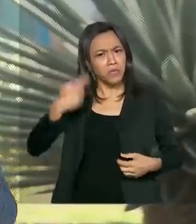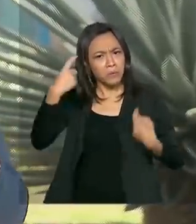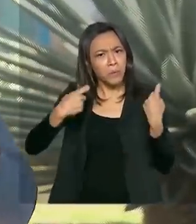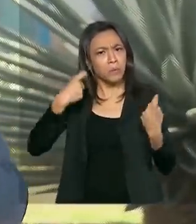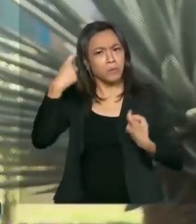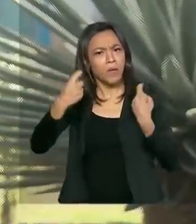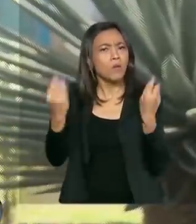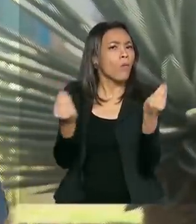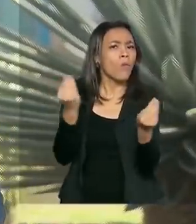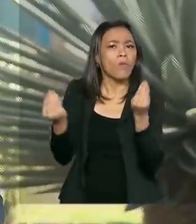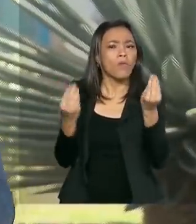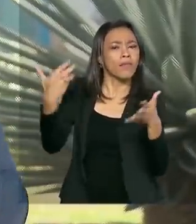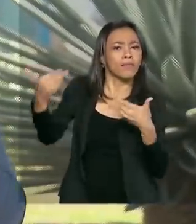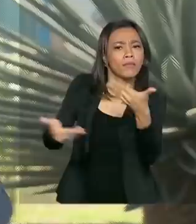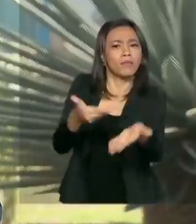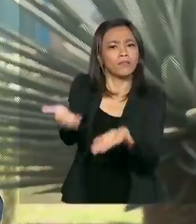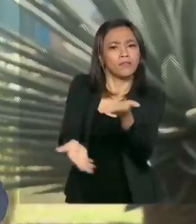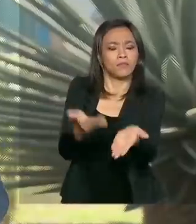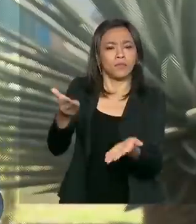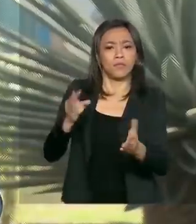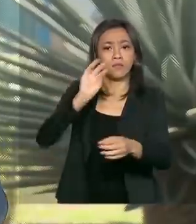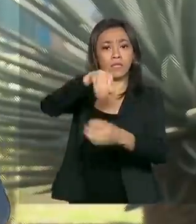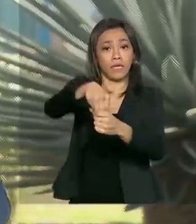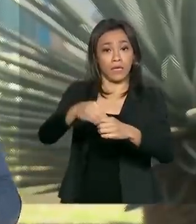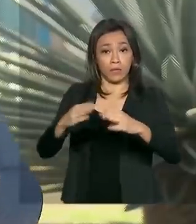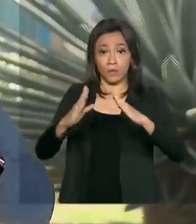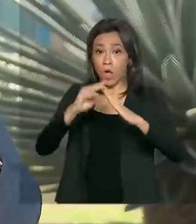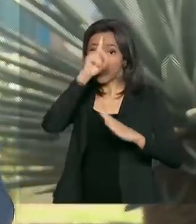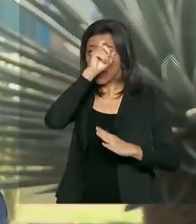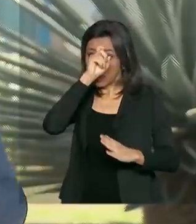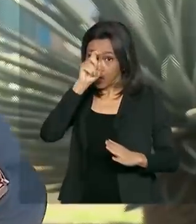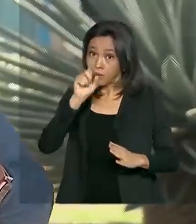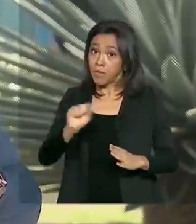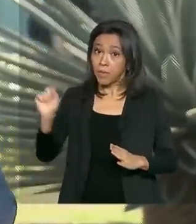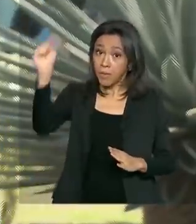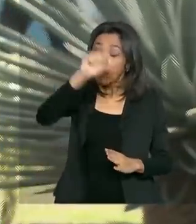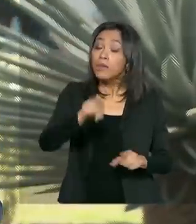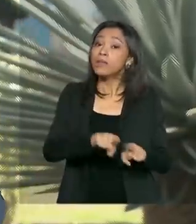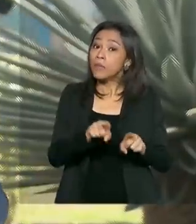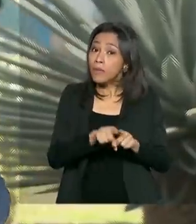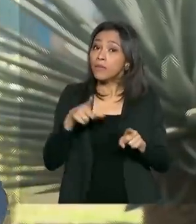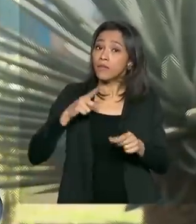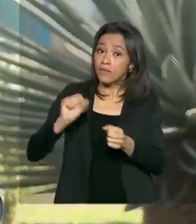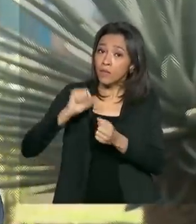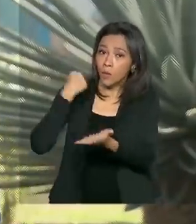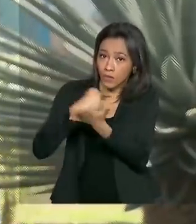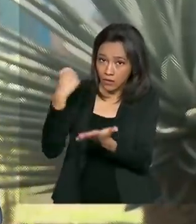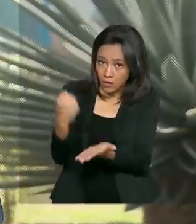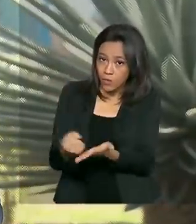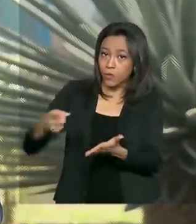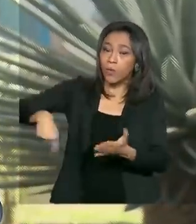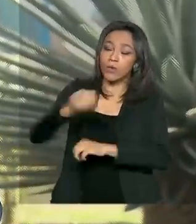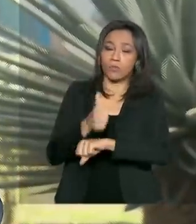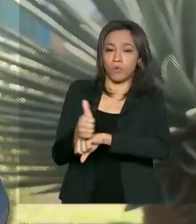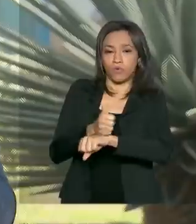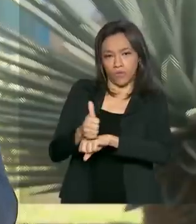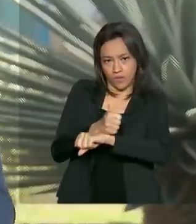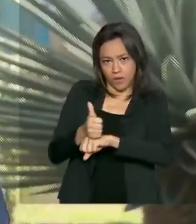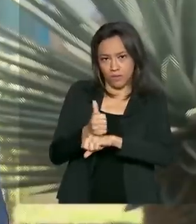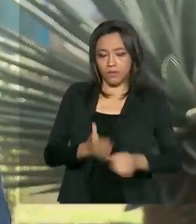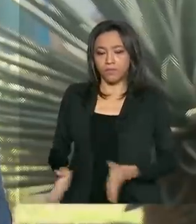hospitais, que tem feito também contratações recorrentes, emergenciais aí de pessoal. Inclusive, o